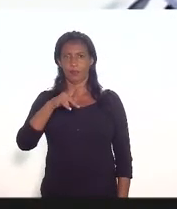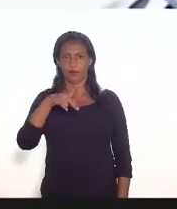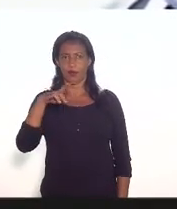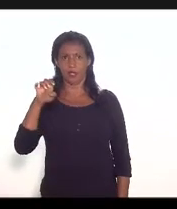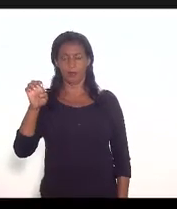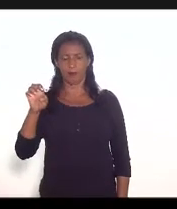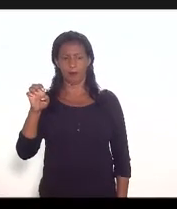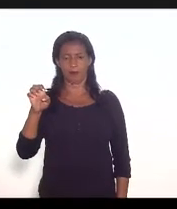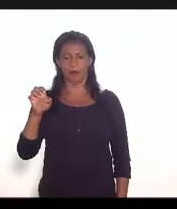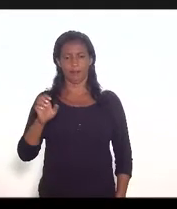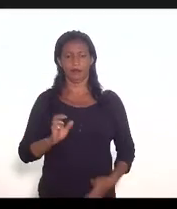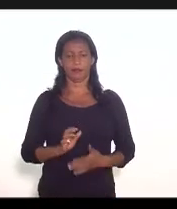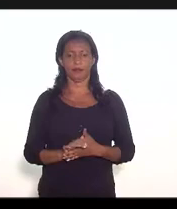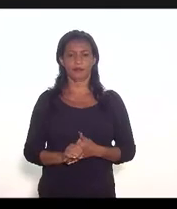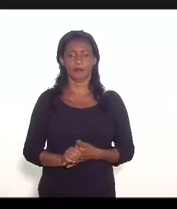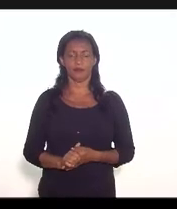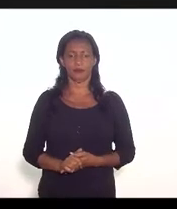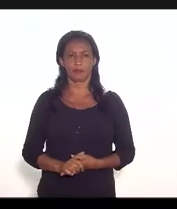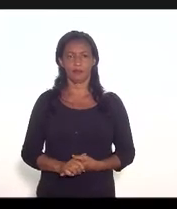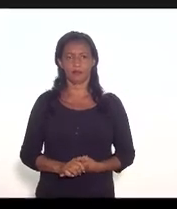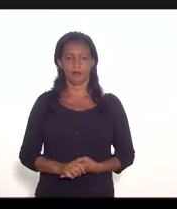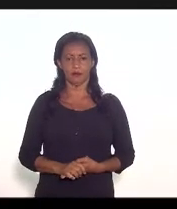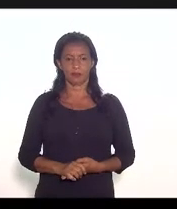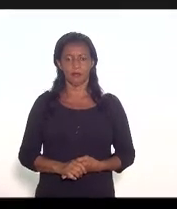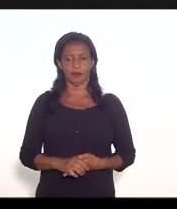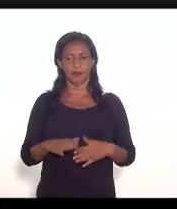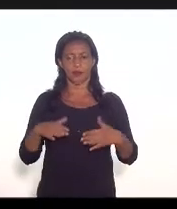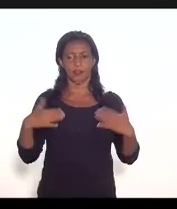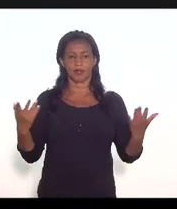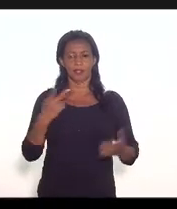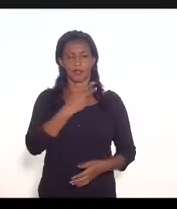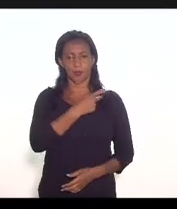Paulo é a todos os deputados senhor presidente